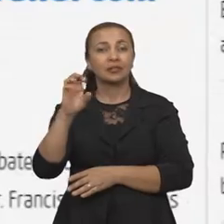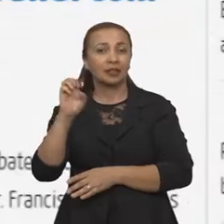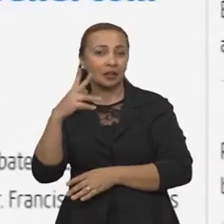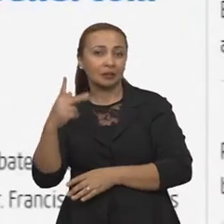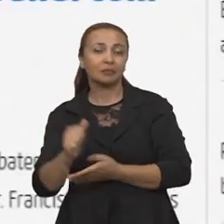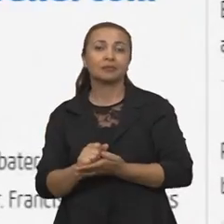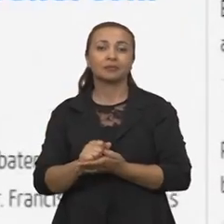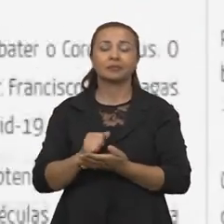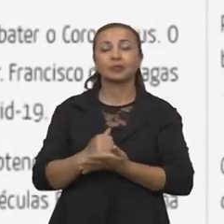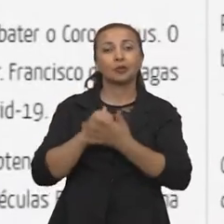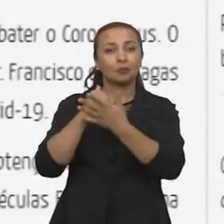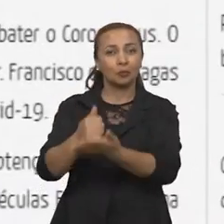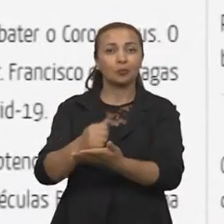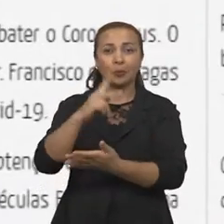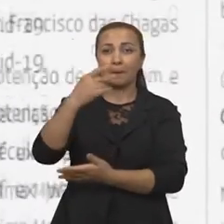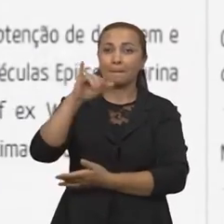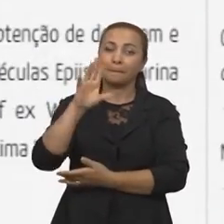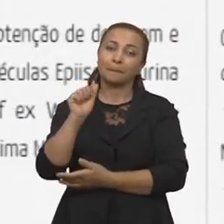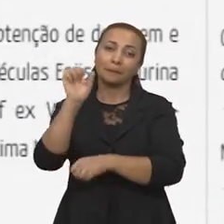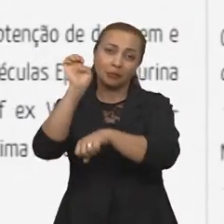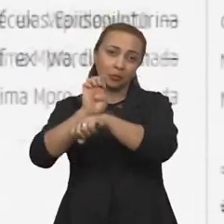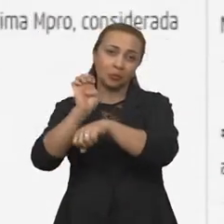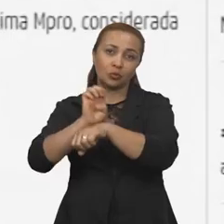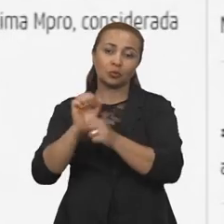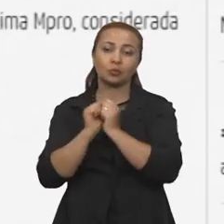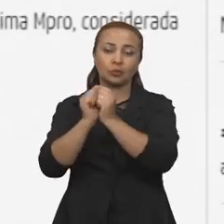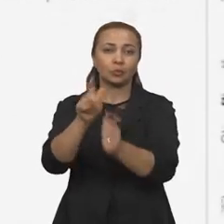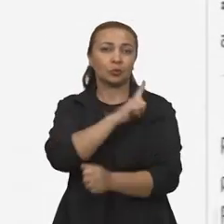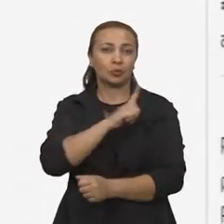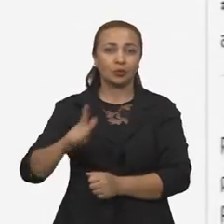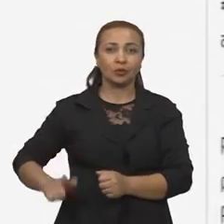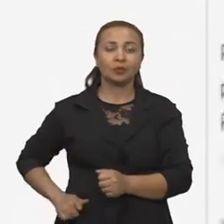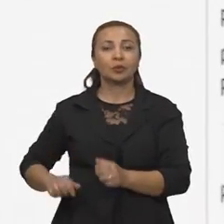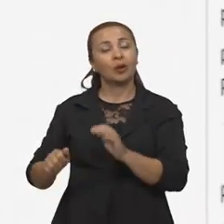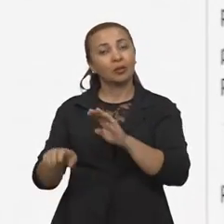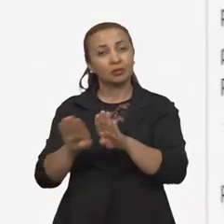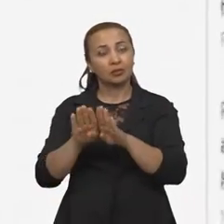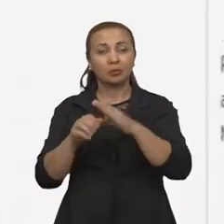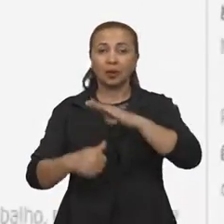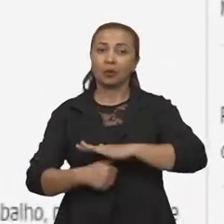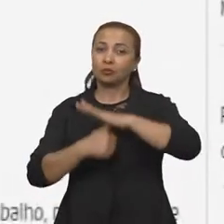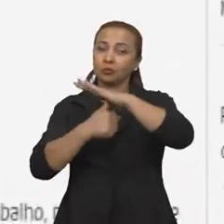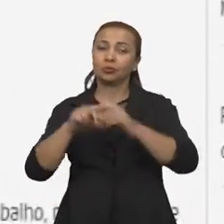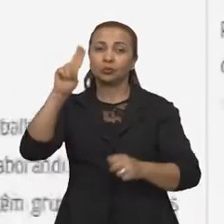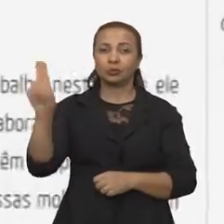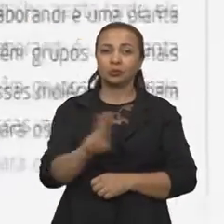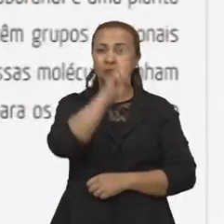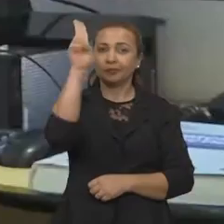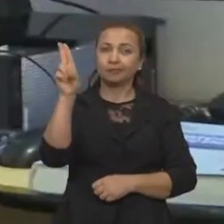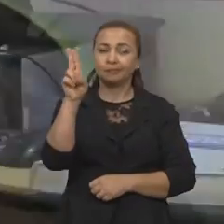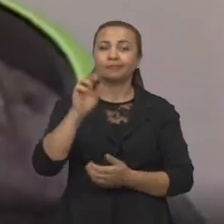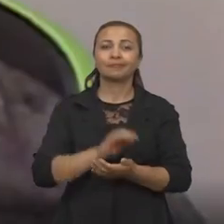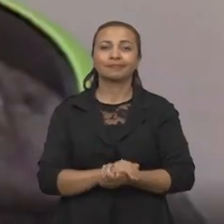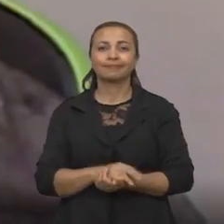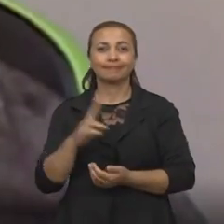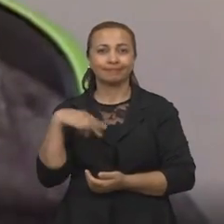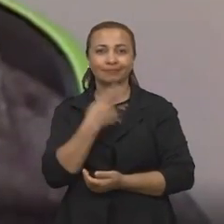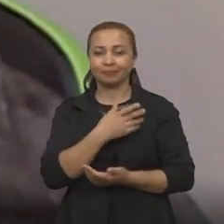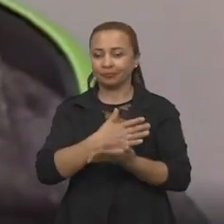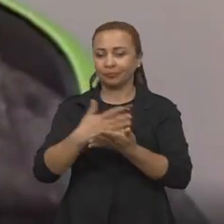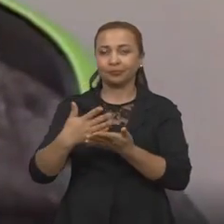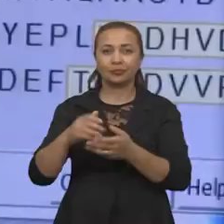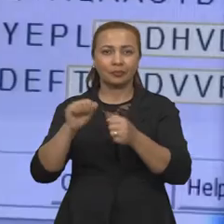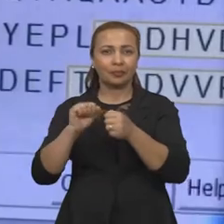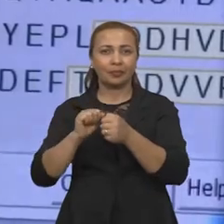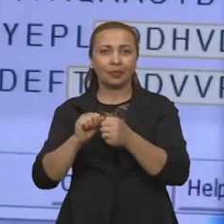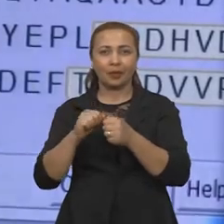Pesquisa do Estado do Piauí, juntamente com o governador e o reitor da universidade, o professor Evandro. Quando nós começamos